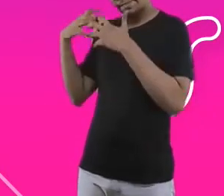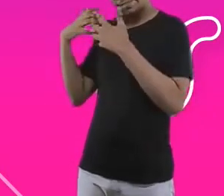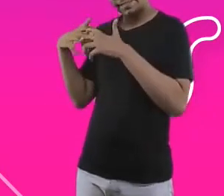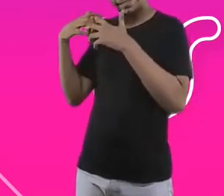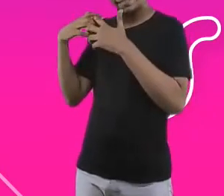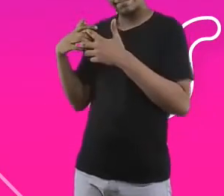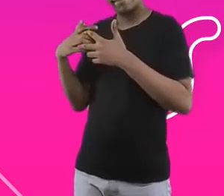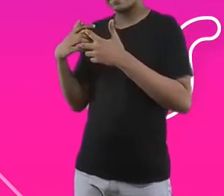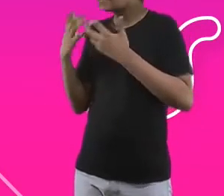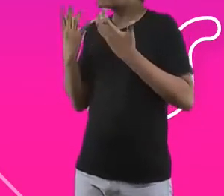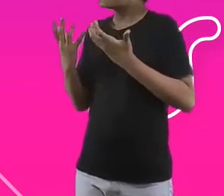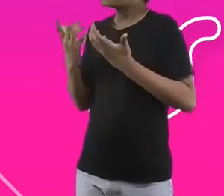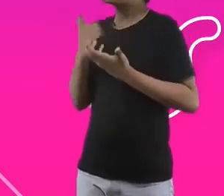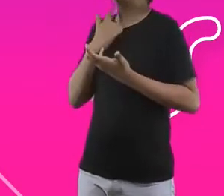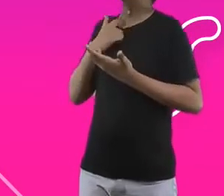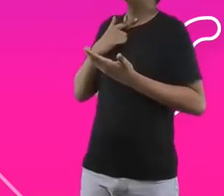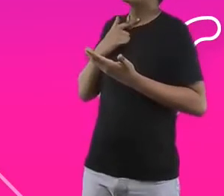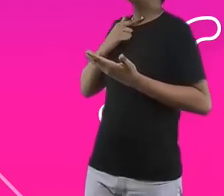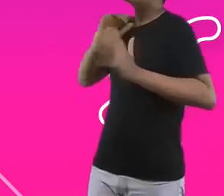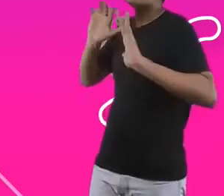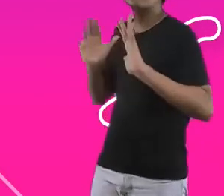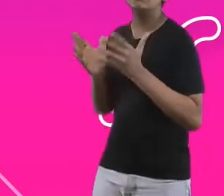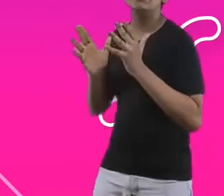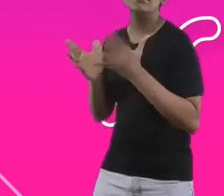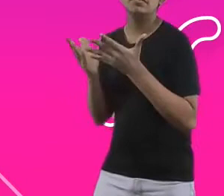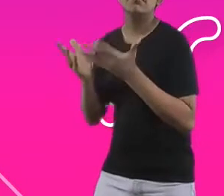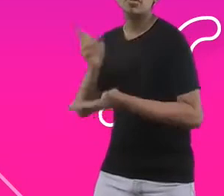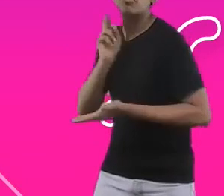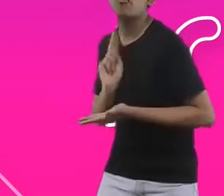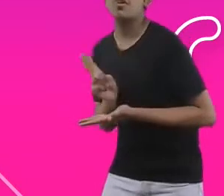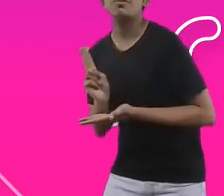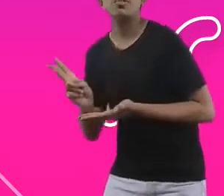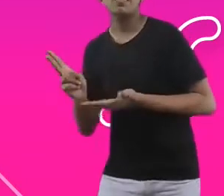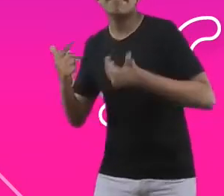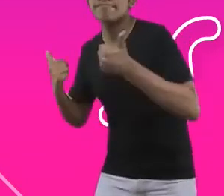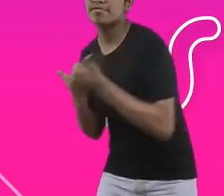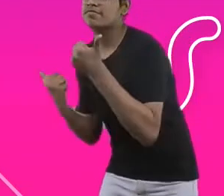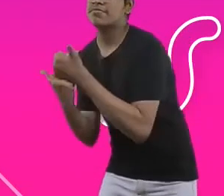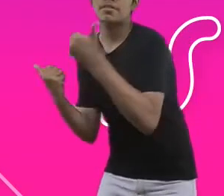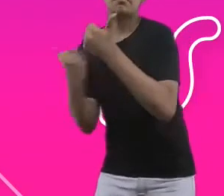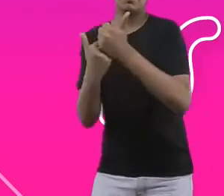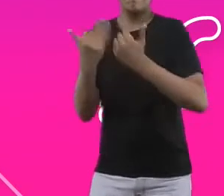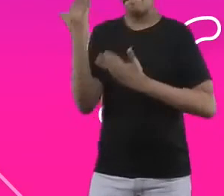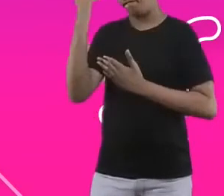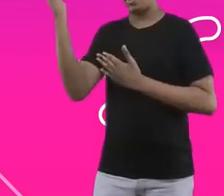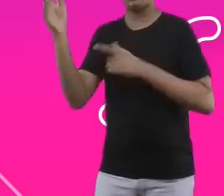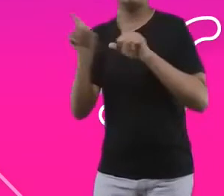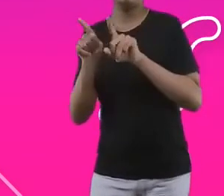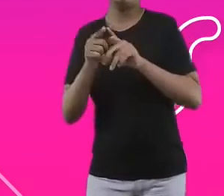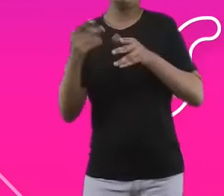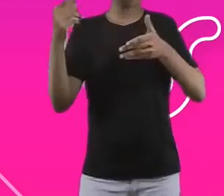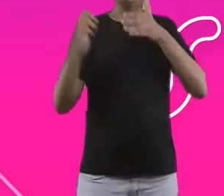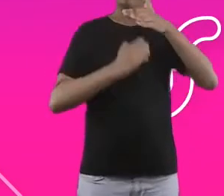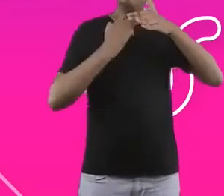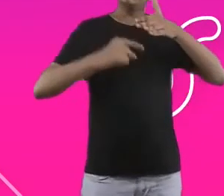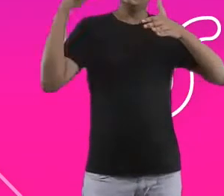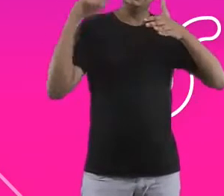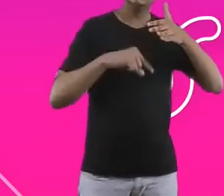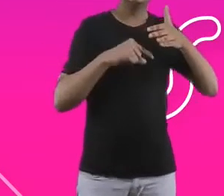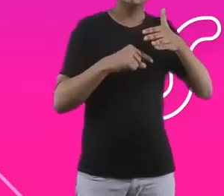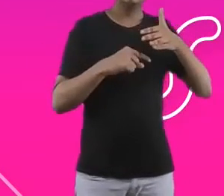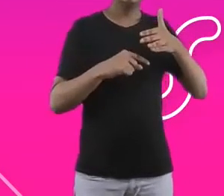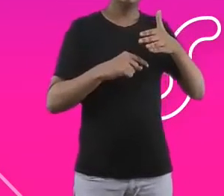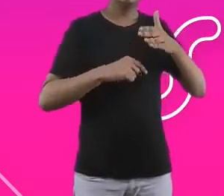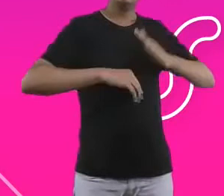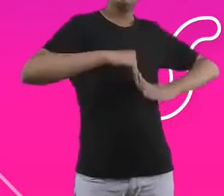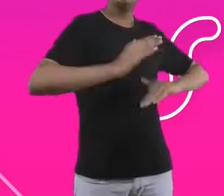mais, não só para fora, mas também dentro de casa, né? Teve um envolvimento muito grande de todas as nossas áreas operacionais em fazer